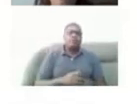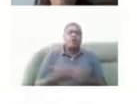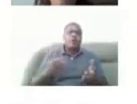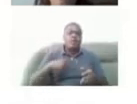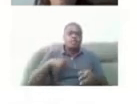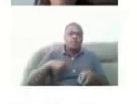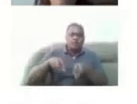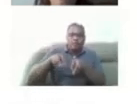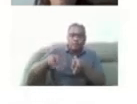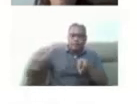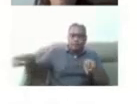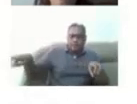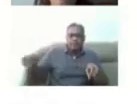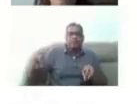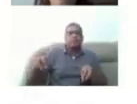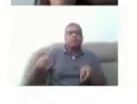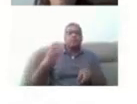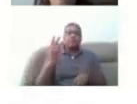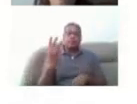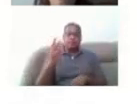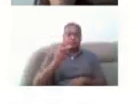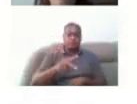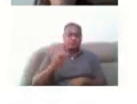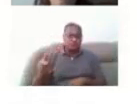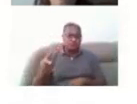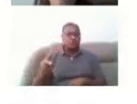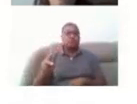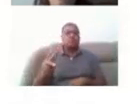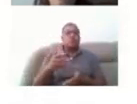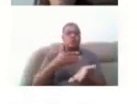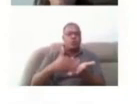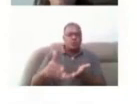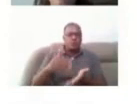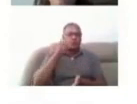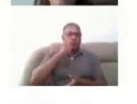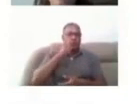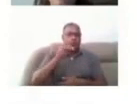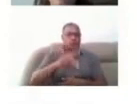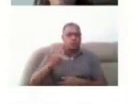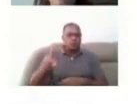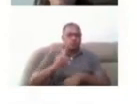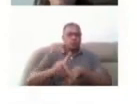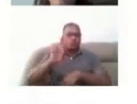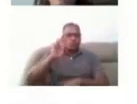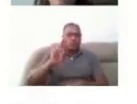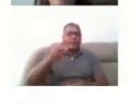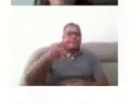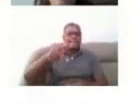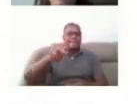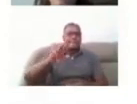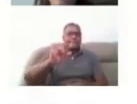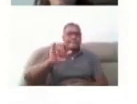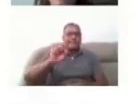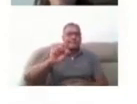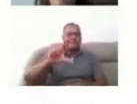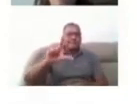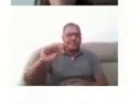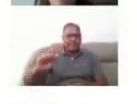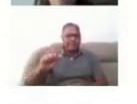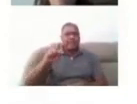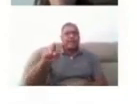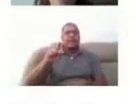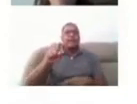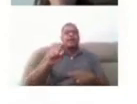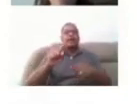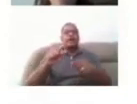teremos a participação de três professores. Iniciaremos com a fala da professora doutora Priscila Telles, que atualmente atua no Instituto Federal de